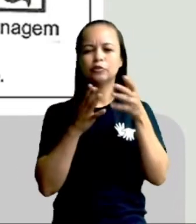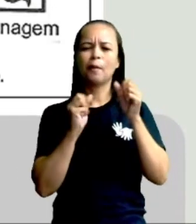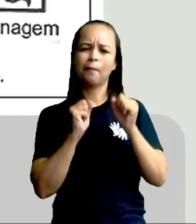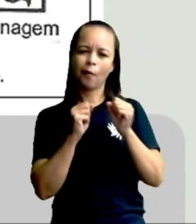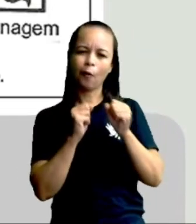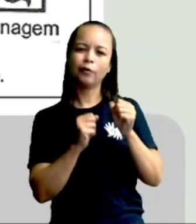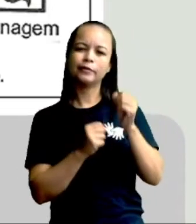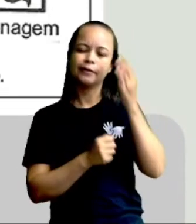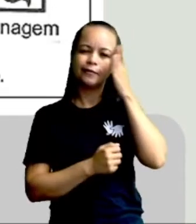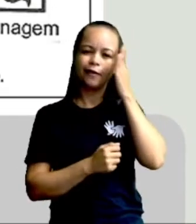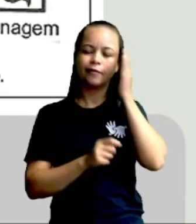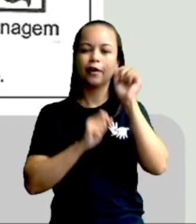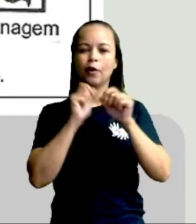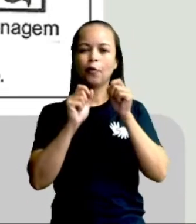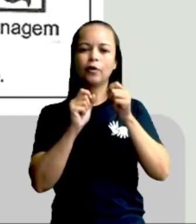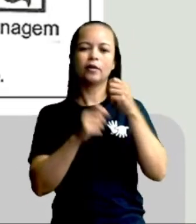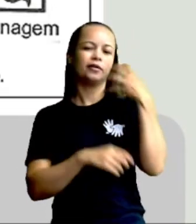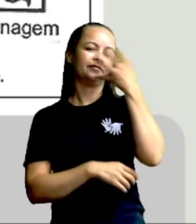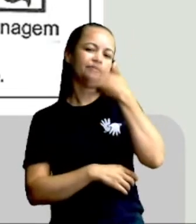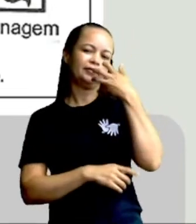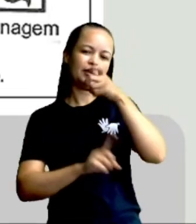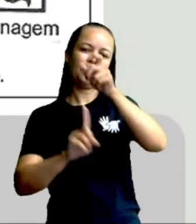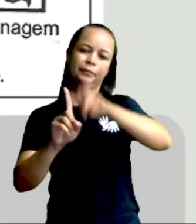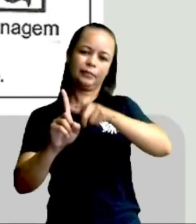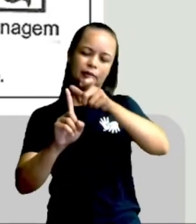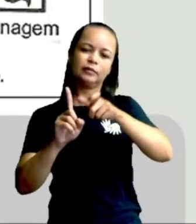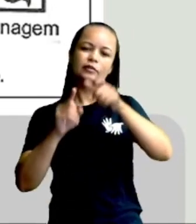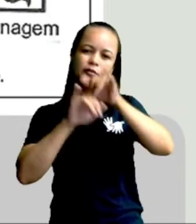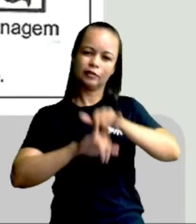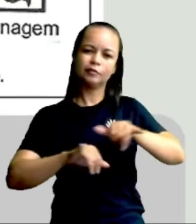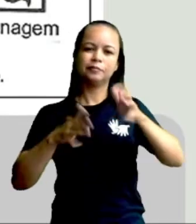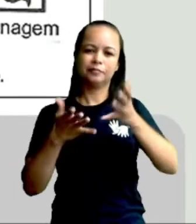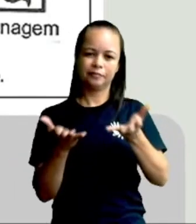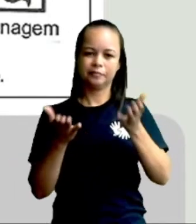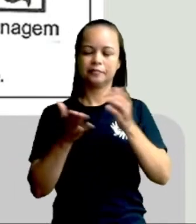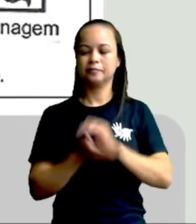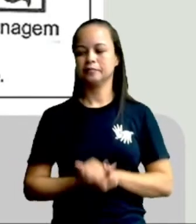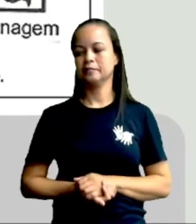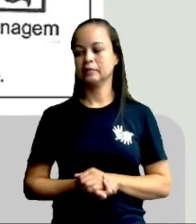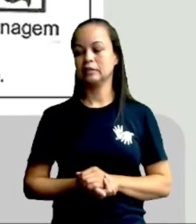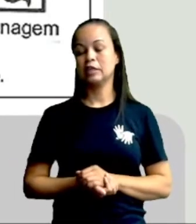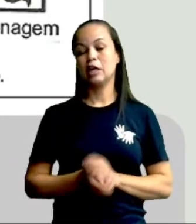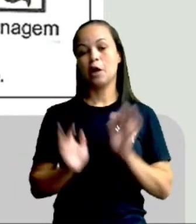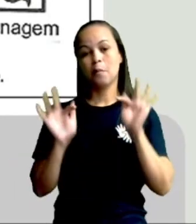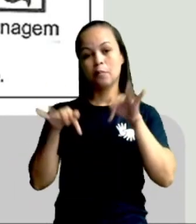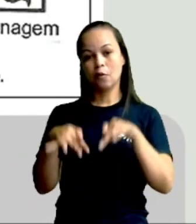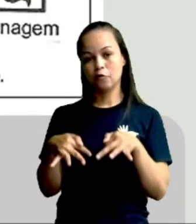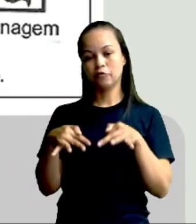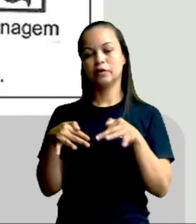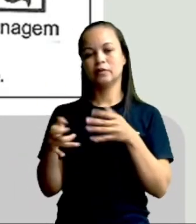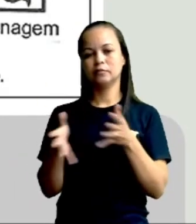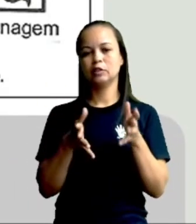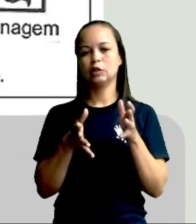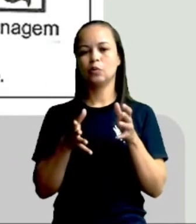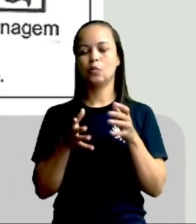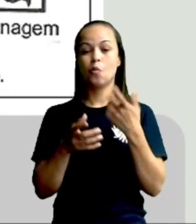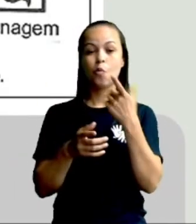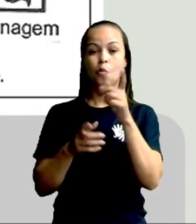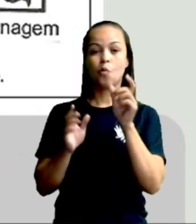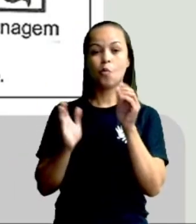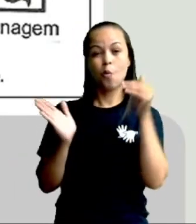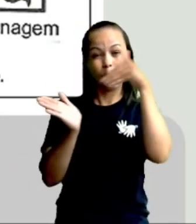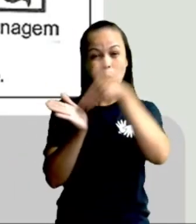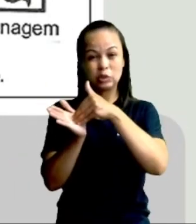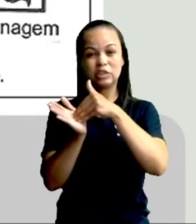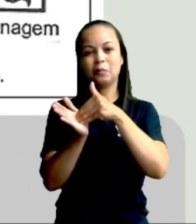identificar o que o personagem está passando, está transmitindo. E, por último, esse último quadrinho